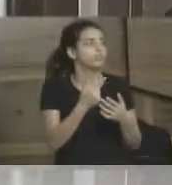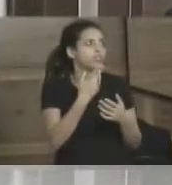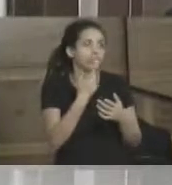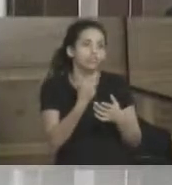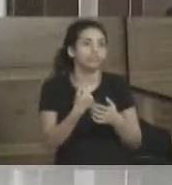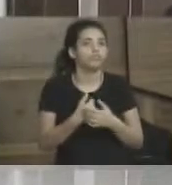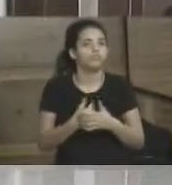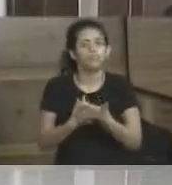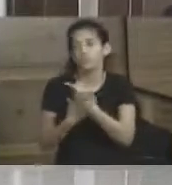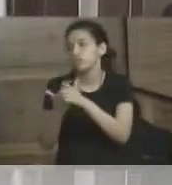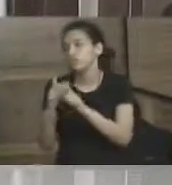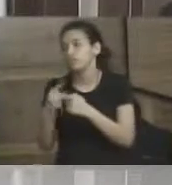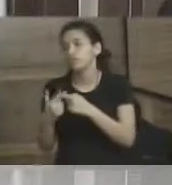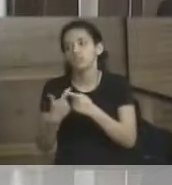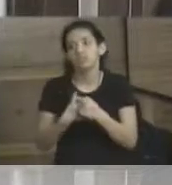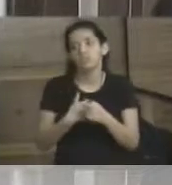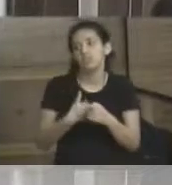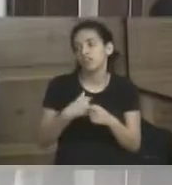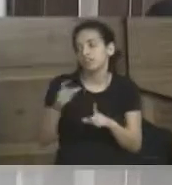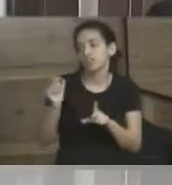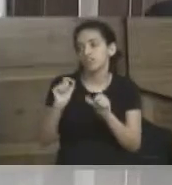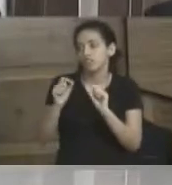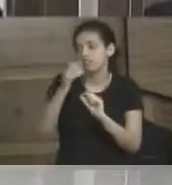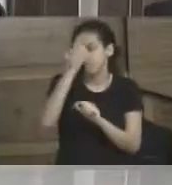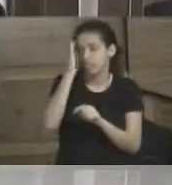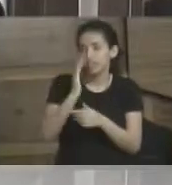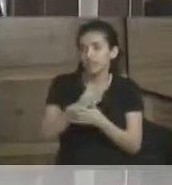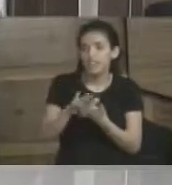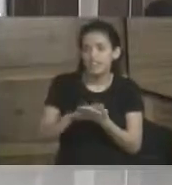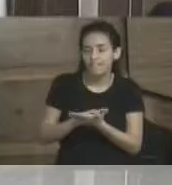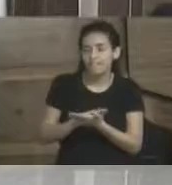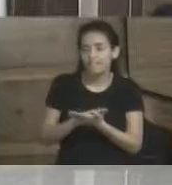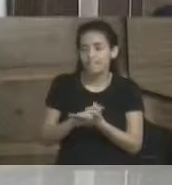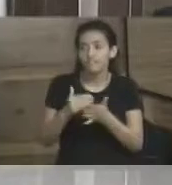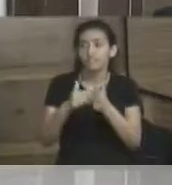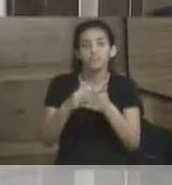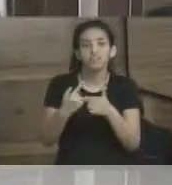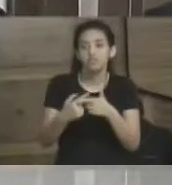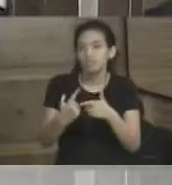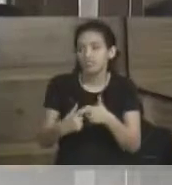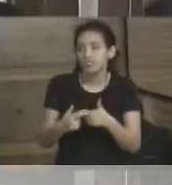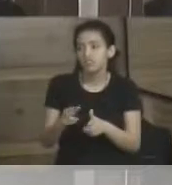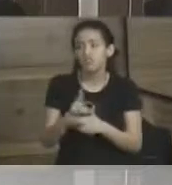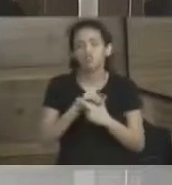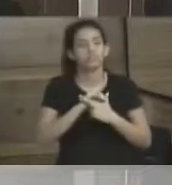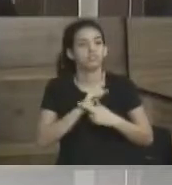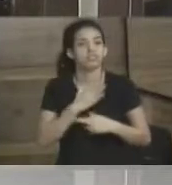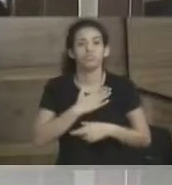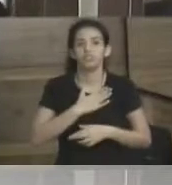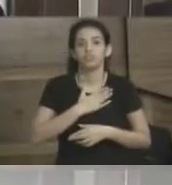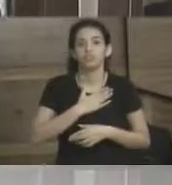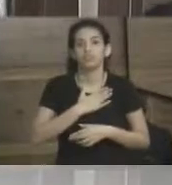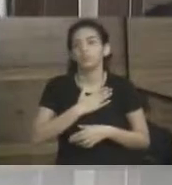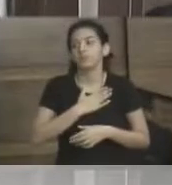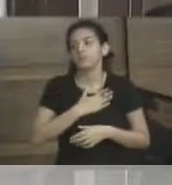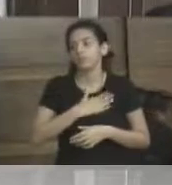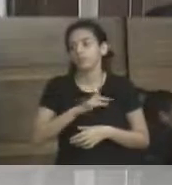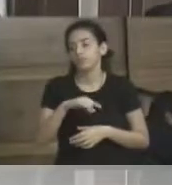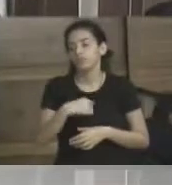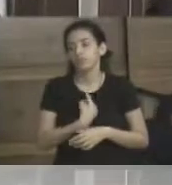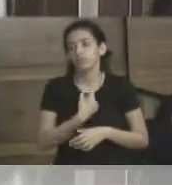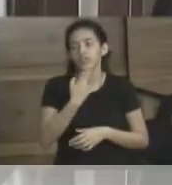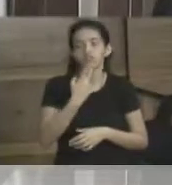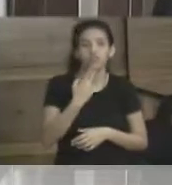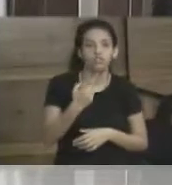outros vereadores, porque eu não estou indicando, não estou conseguindo trabalhar, até porque não é minha competência. Então, gente diz isso para as